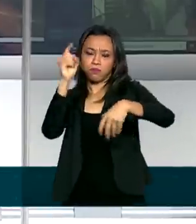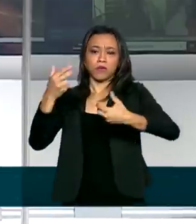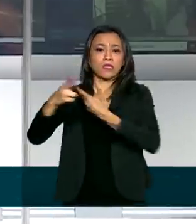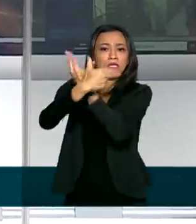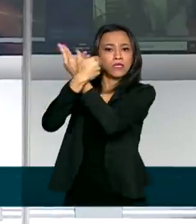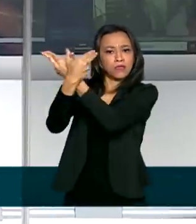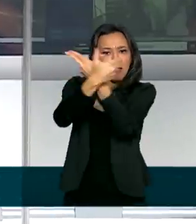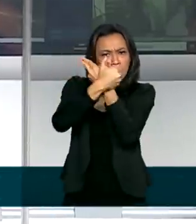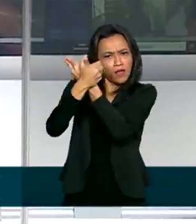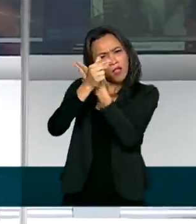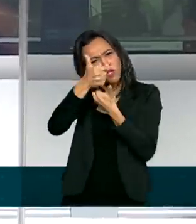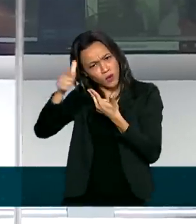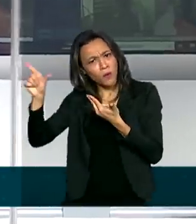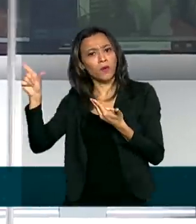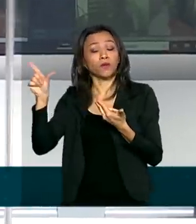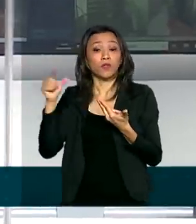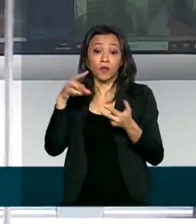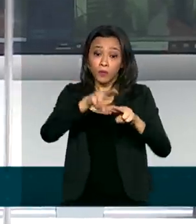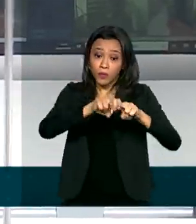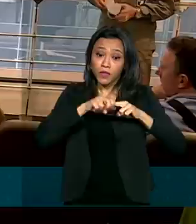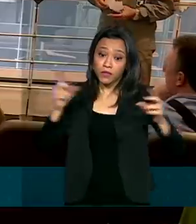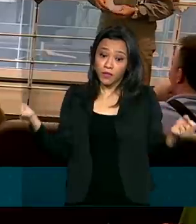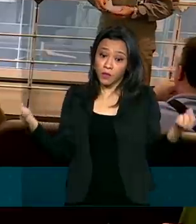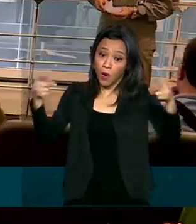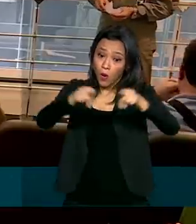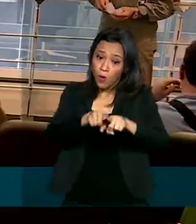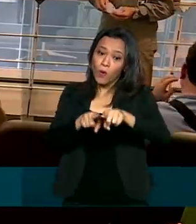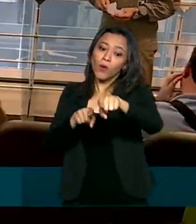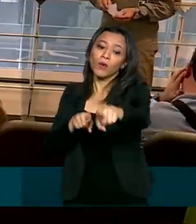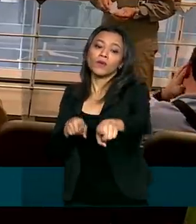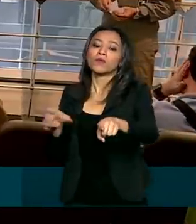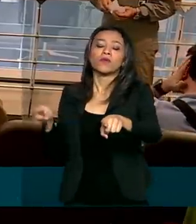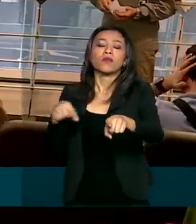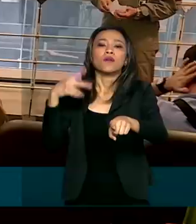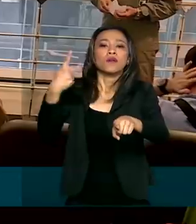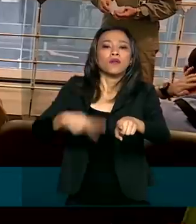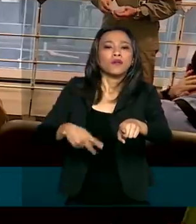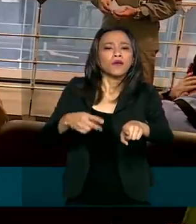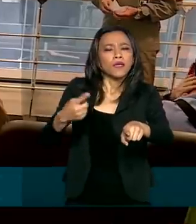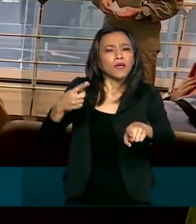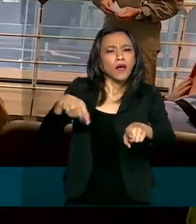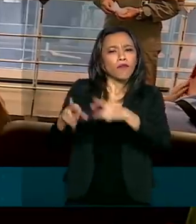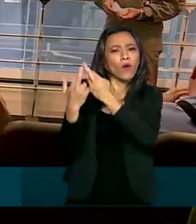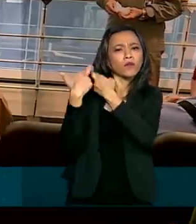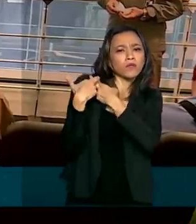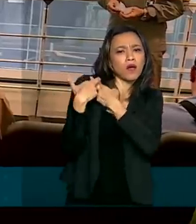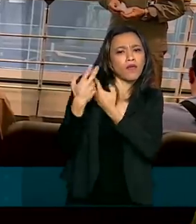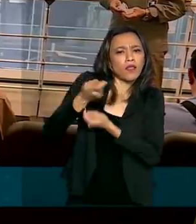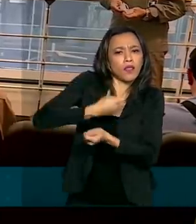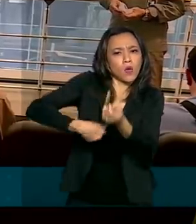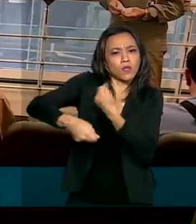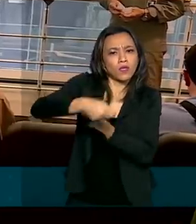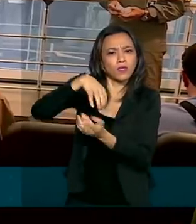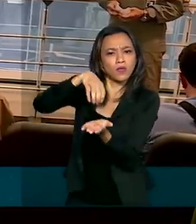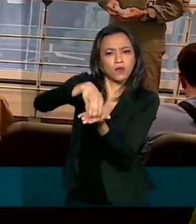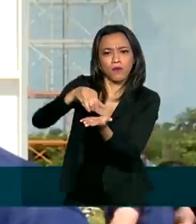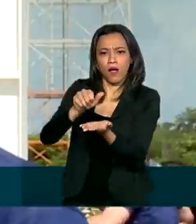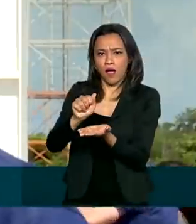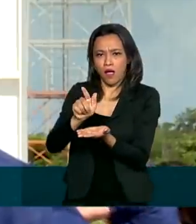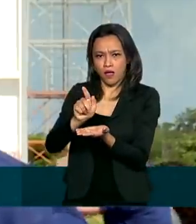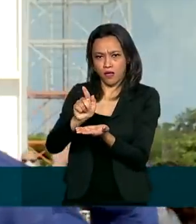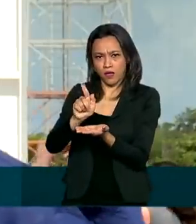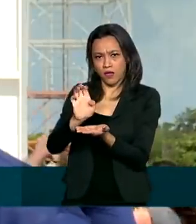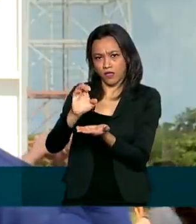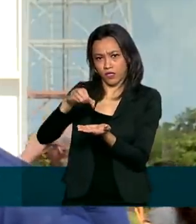FAB fez um acordo com a Agência Espacial Brasileira, que ficou responsável pelas negociações e já está recebendo propostas.